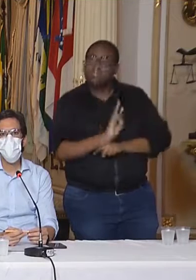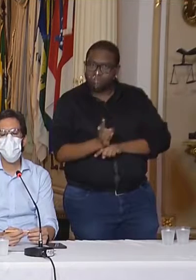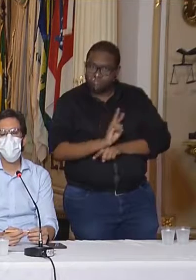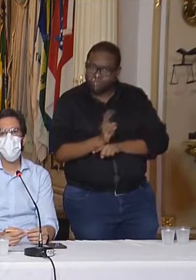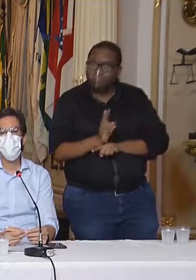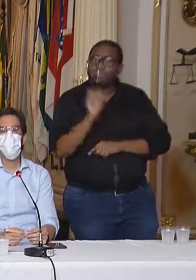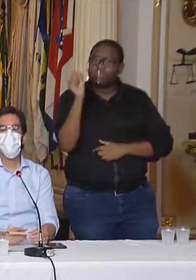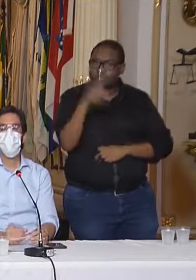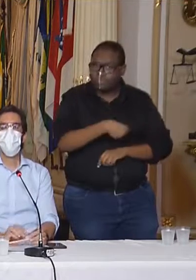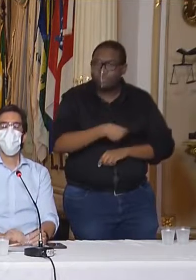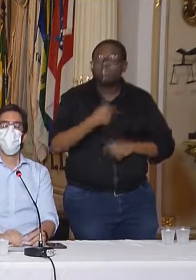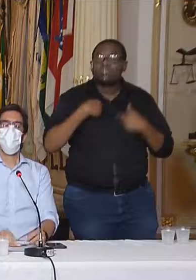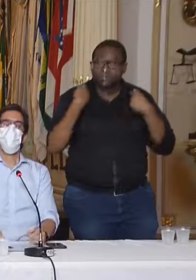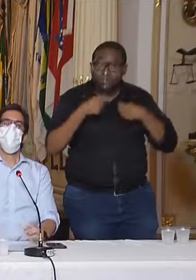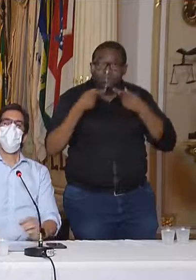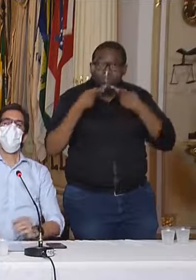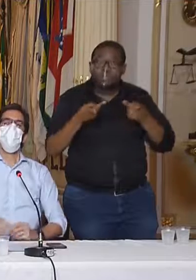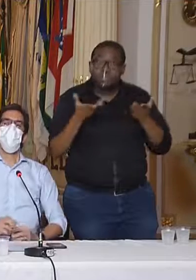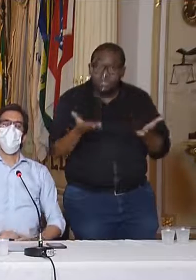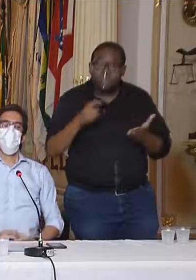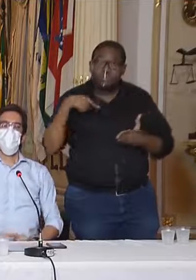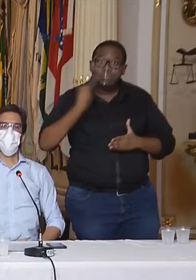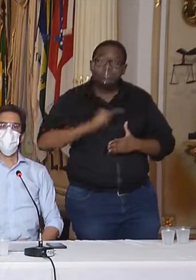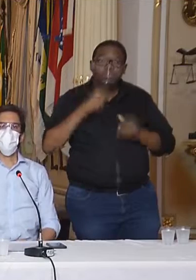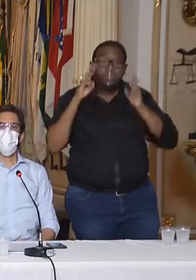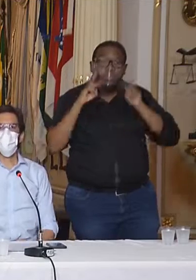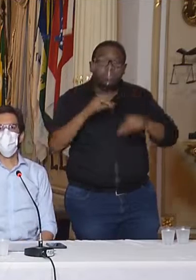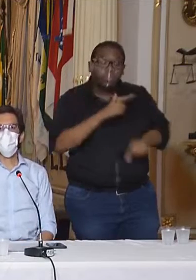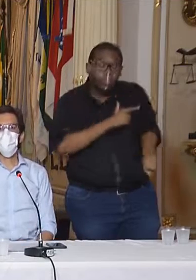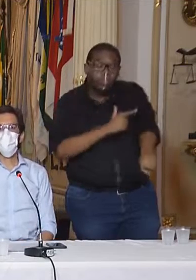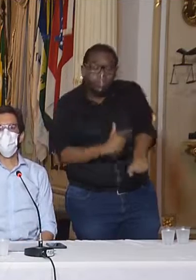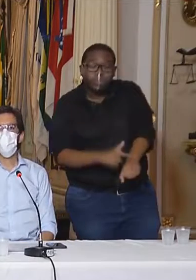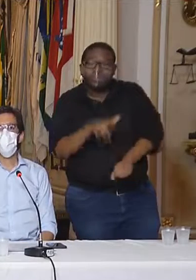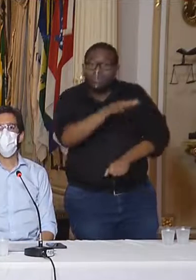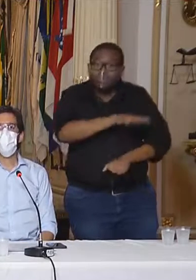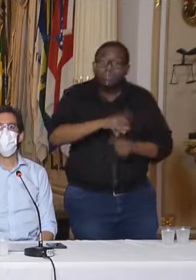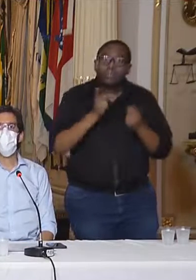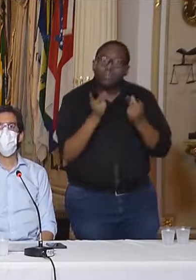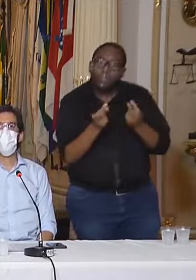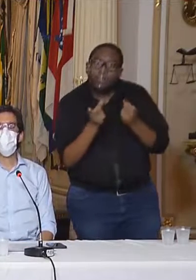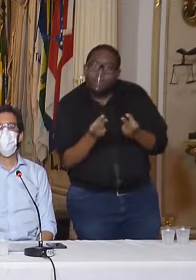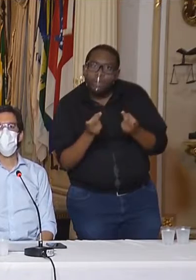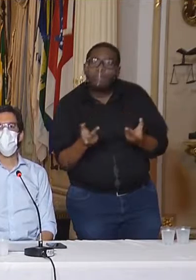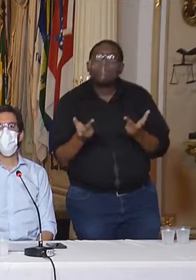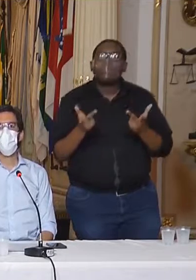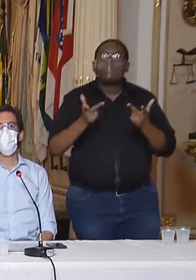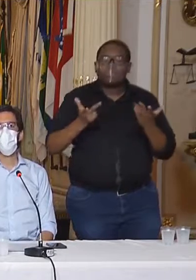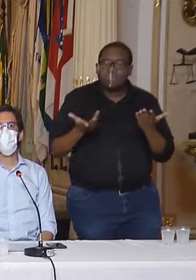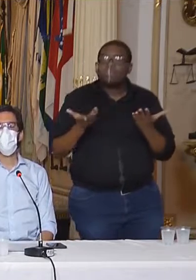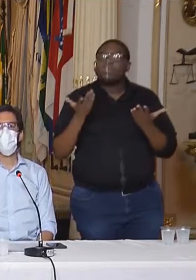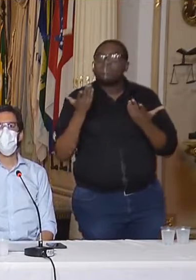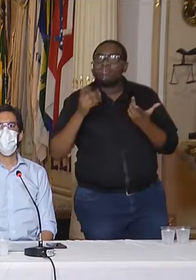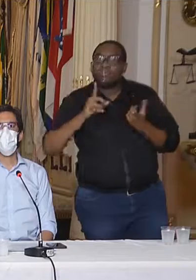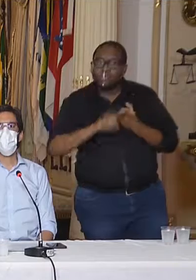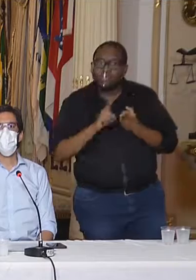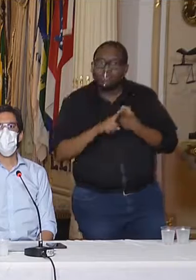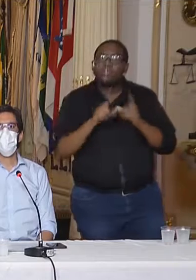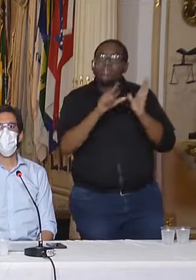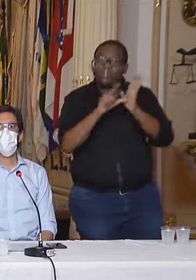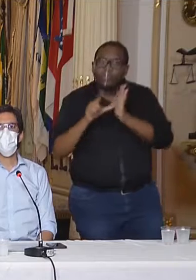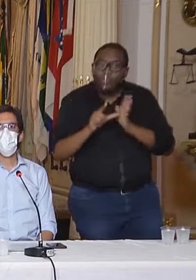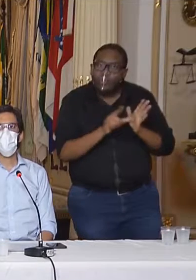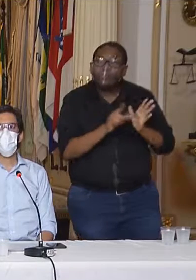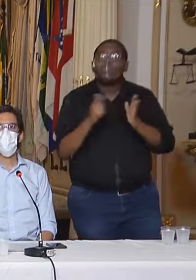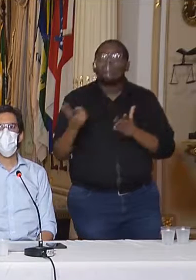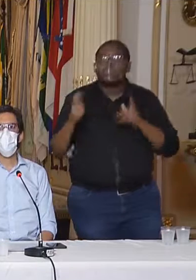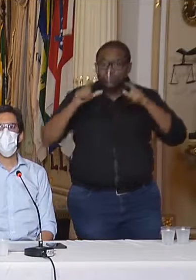Não preciso dizer isso. Nós estamos observando o comportamento do comércio. Nós estamos observando o comportamento das clínicas.